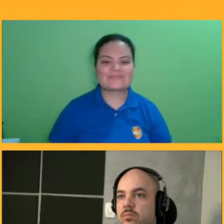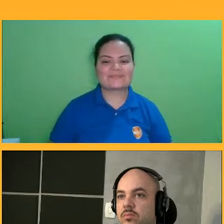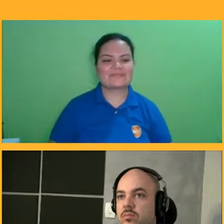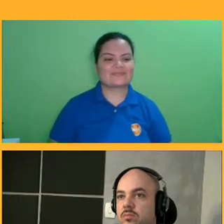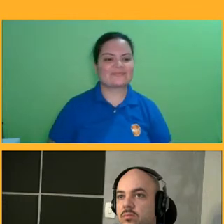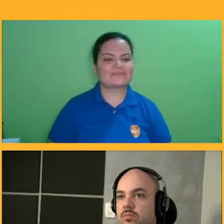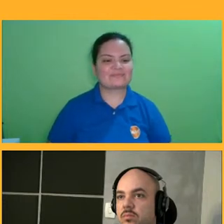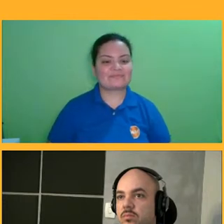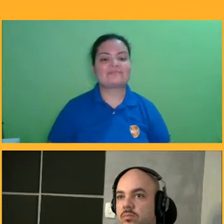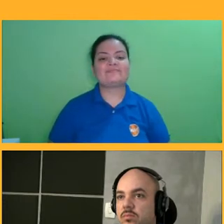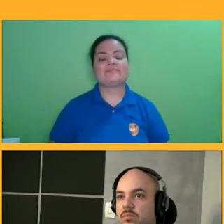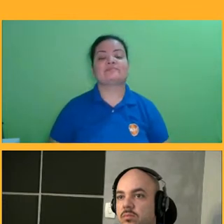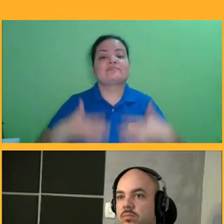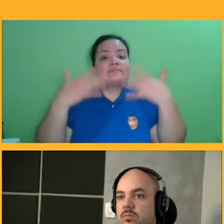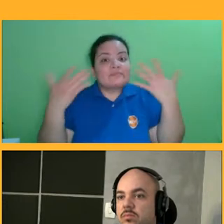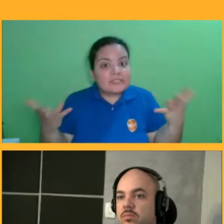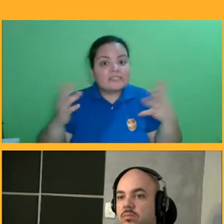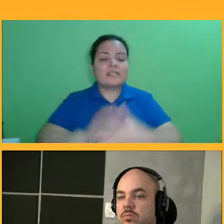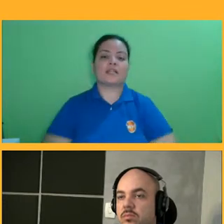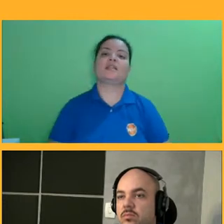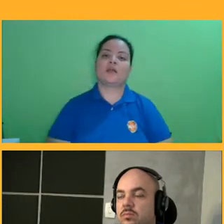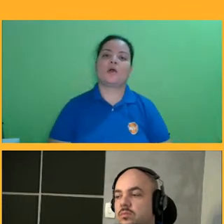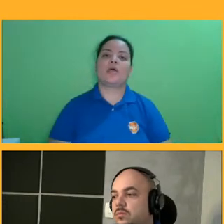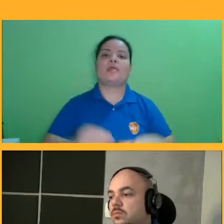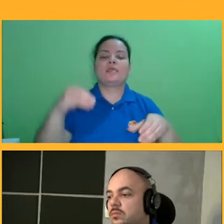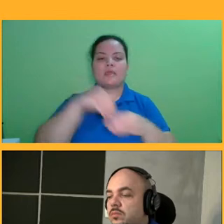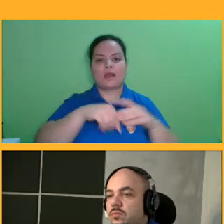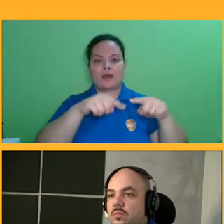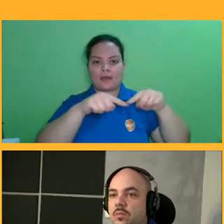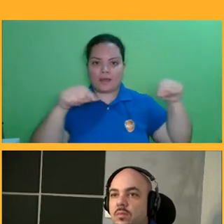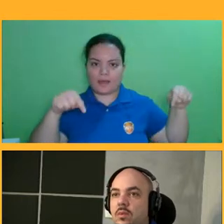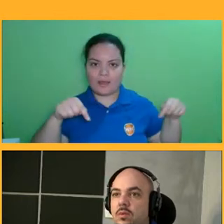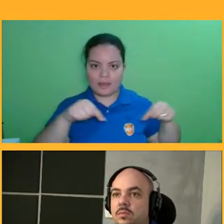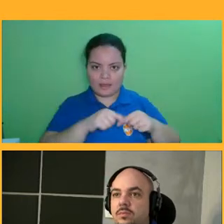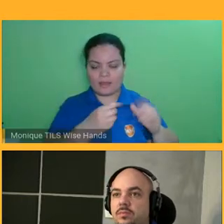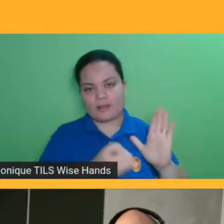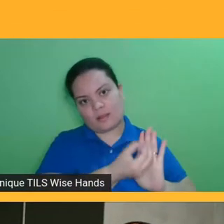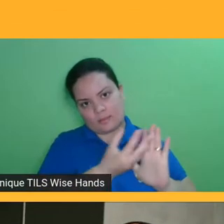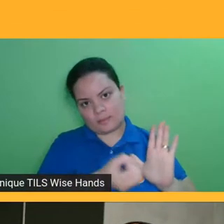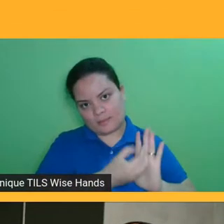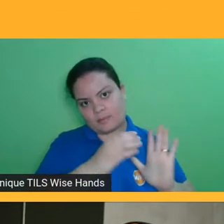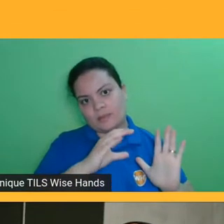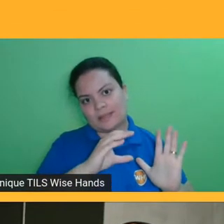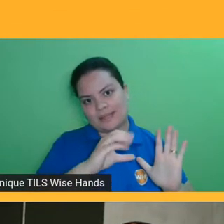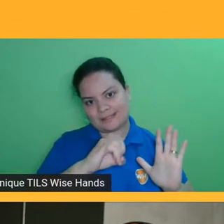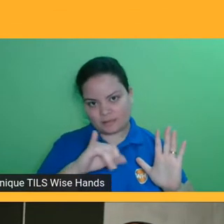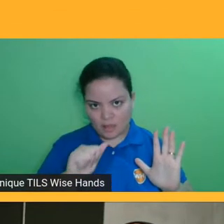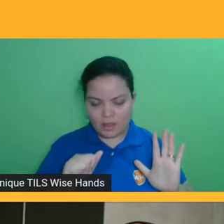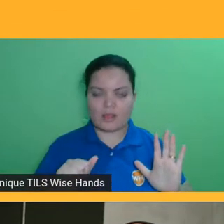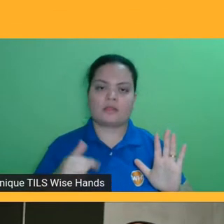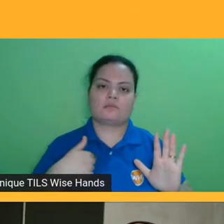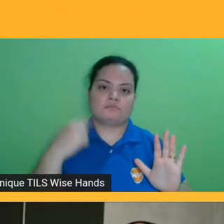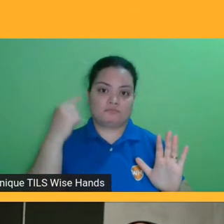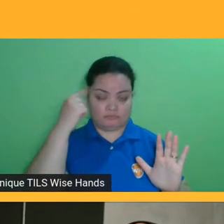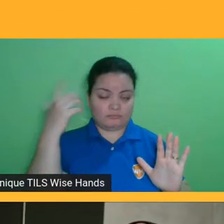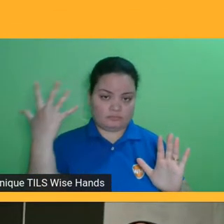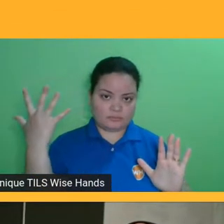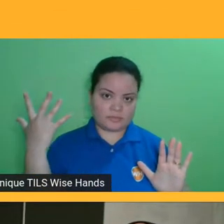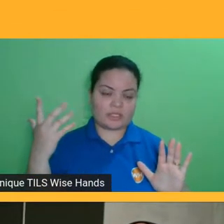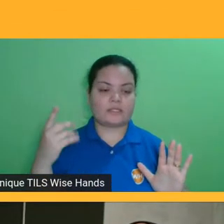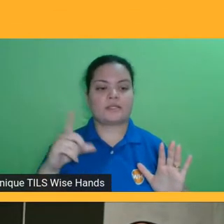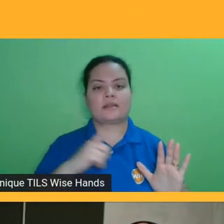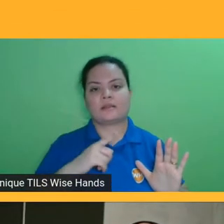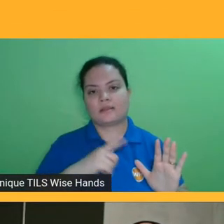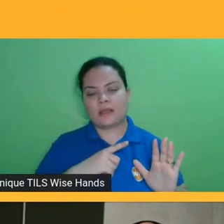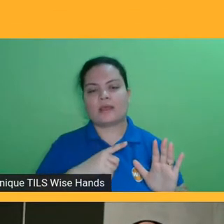aqui, bom, no caso da companhia, hoje a gente tenta, já no ponto da aquisição do livro, ter os direitos dos